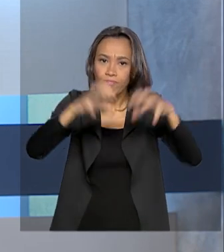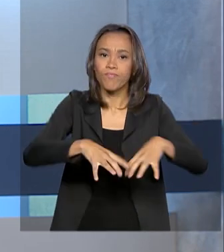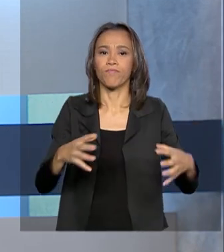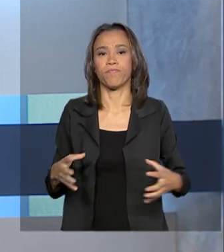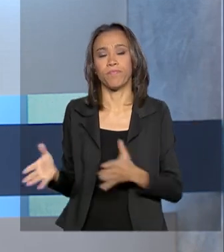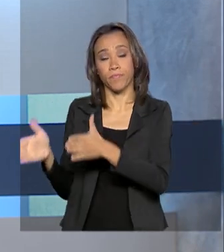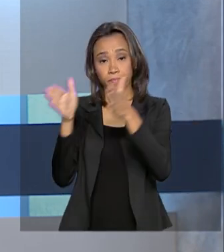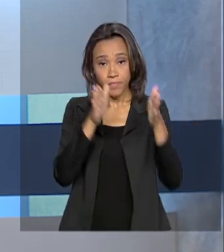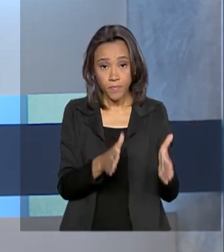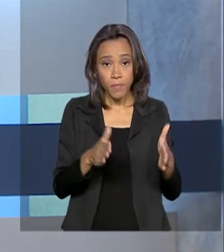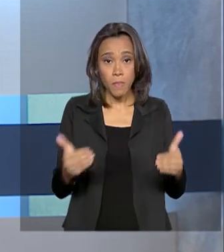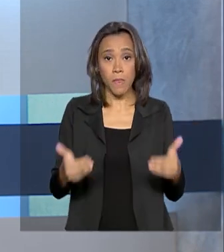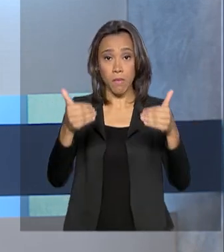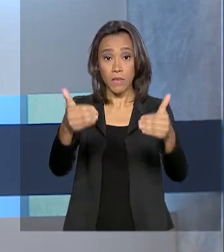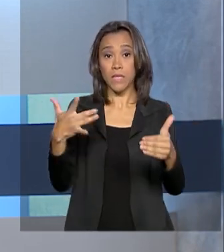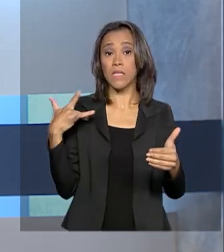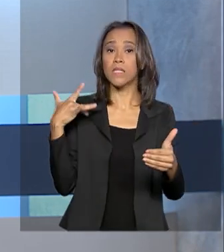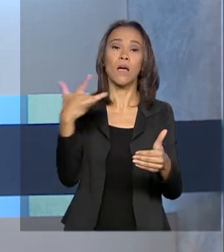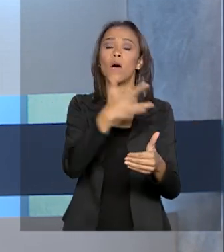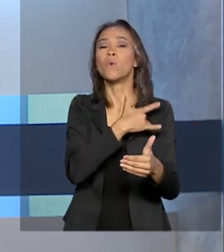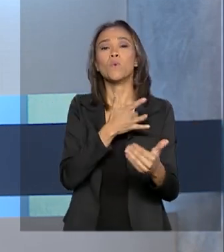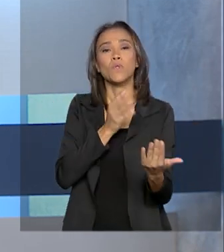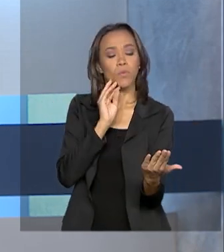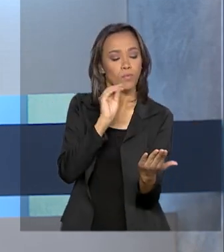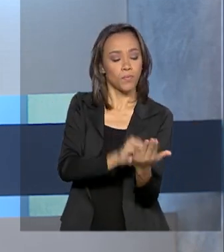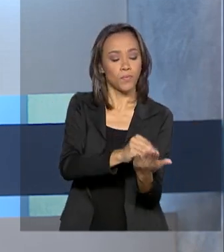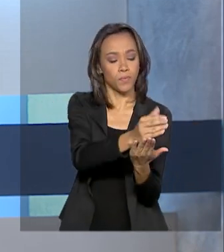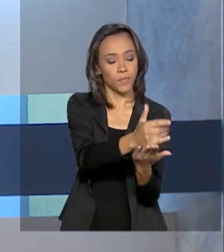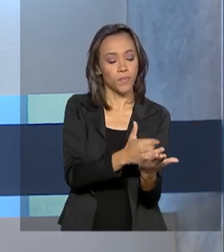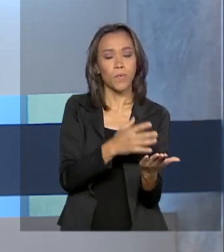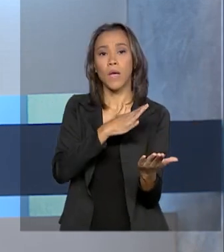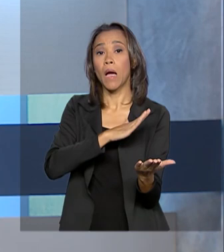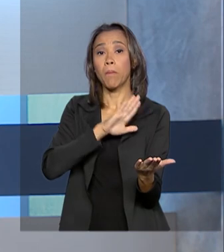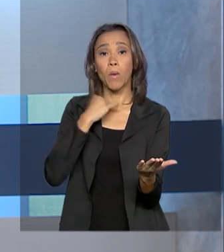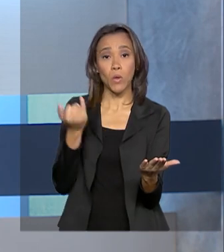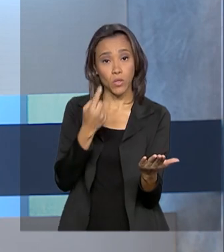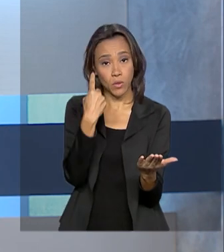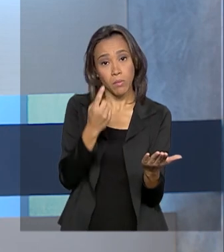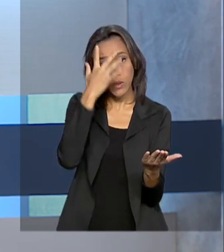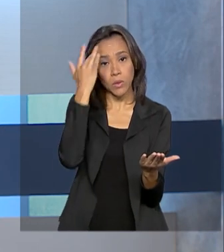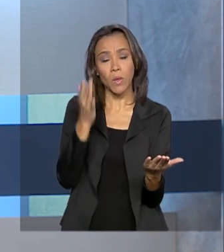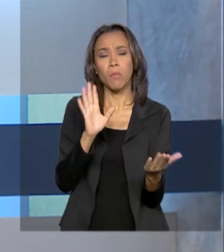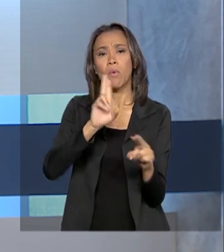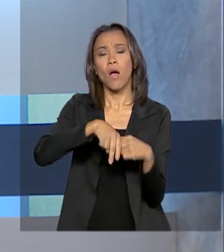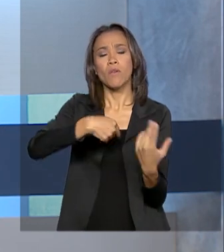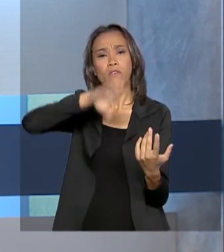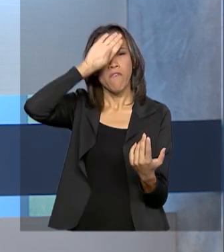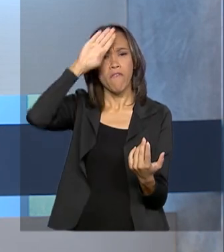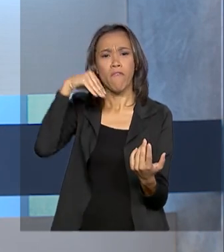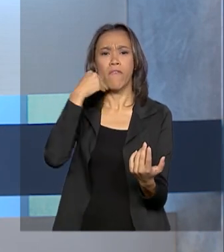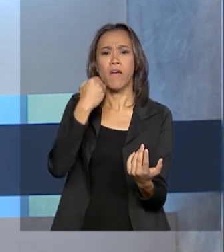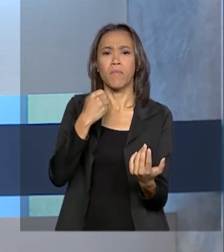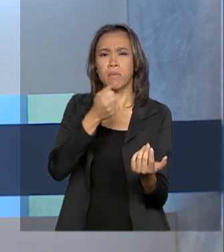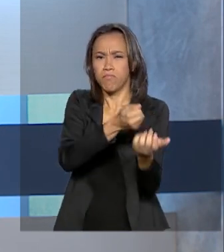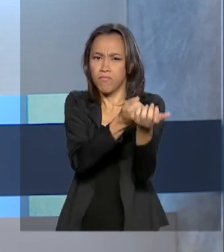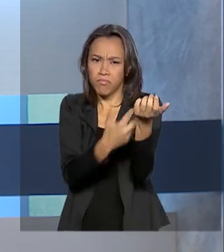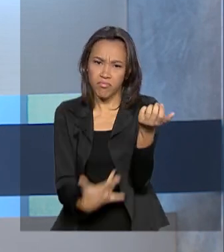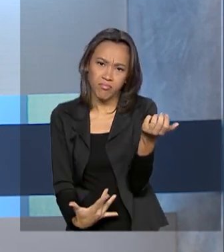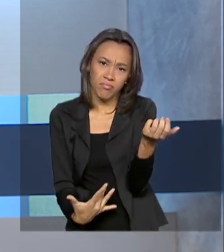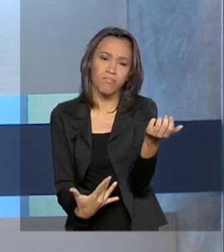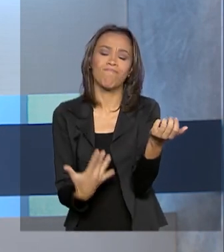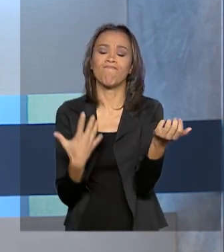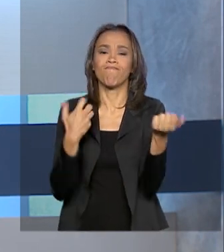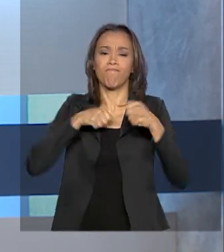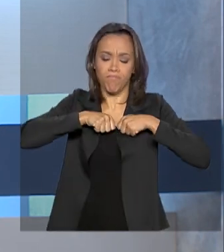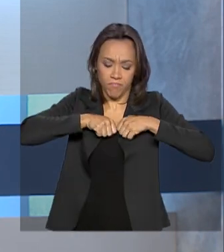O Ministério da Saúde confirmou por meio de nota a morte de um brasileiro por febre hemorrágica no estado de São Paulo. O último